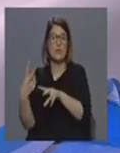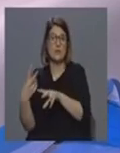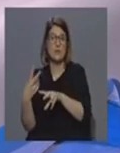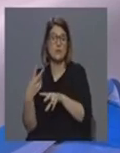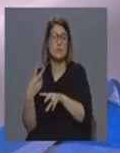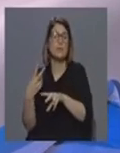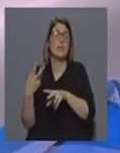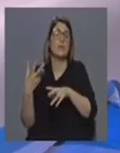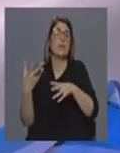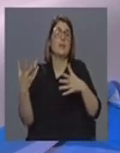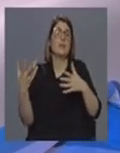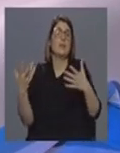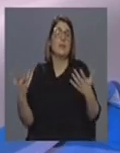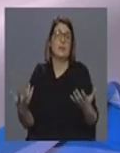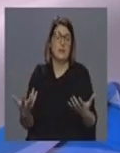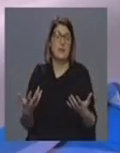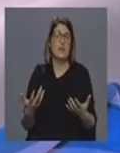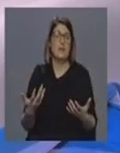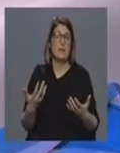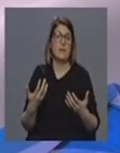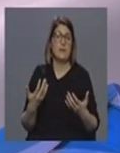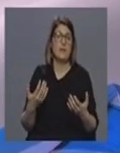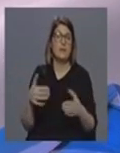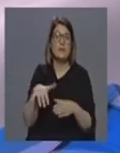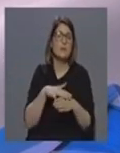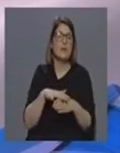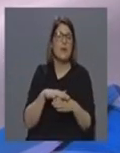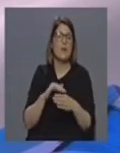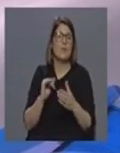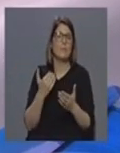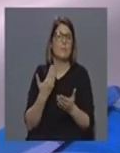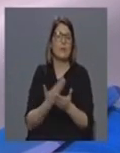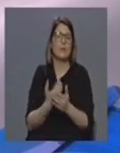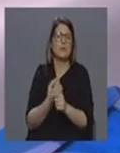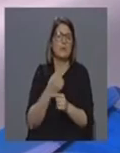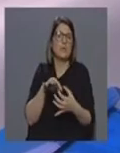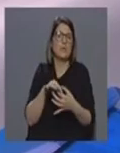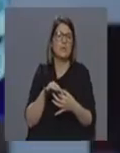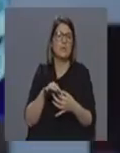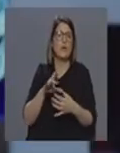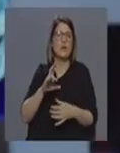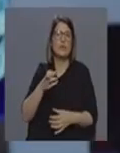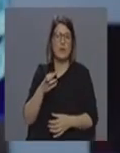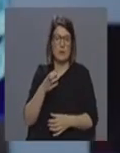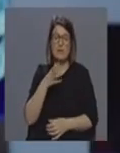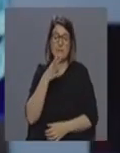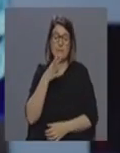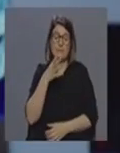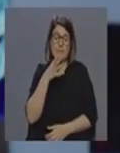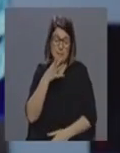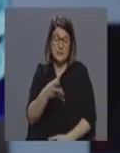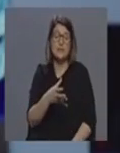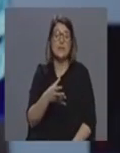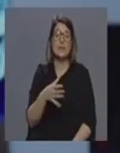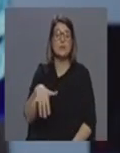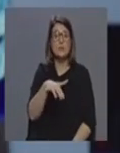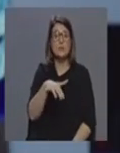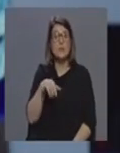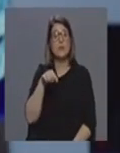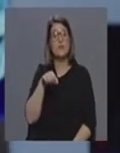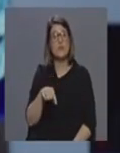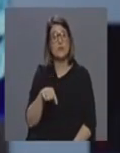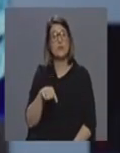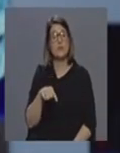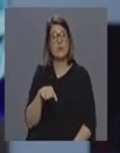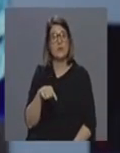ou seja nós estamos aqui dentro dos cenários de impacto que temos para a região e o Porta referir também isso os cenários de impacto que nós temos neste momento